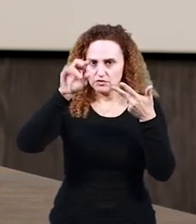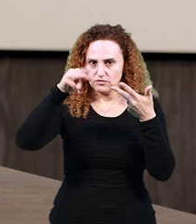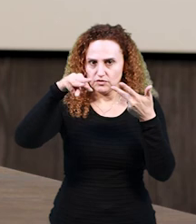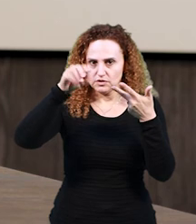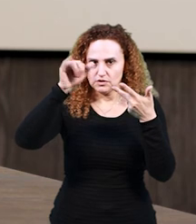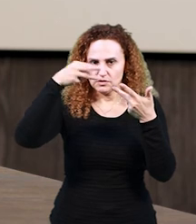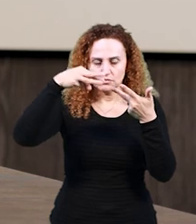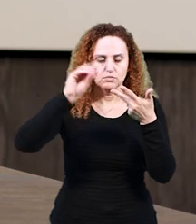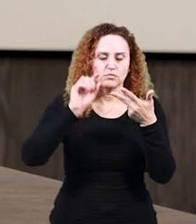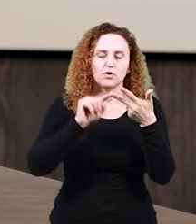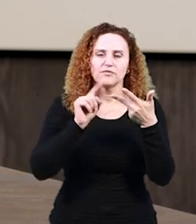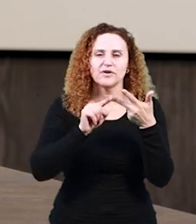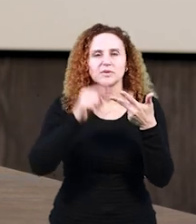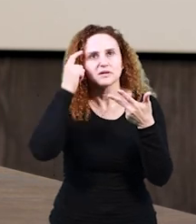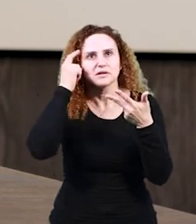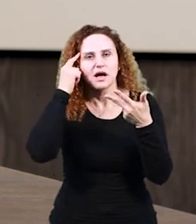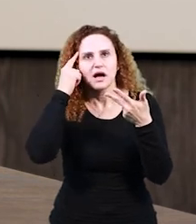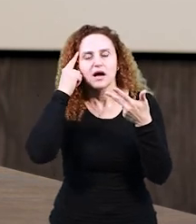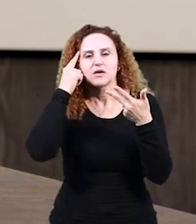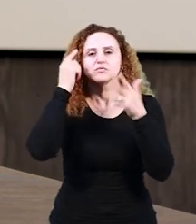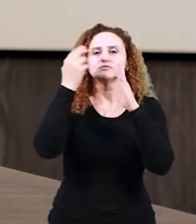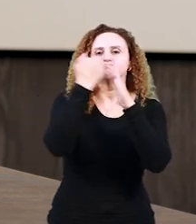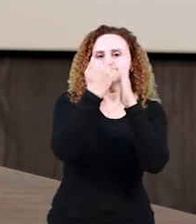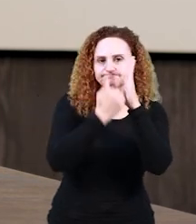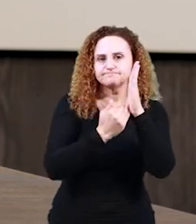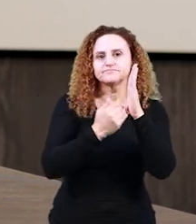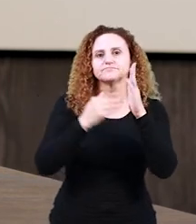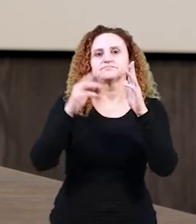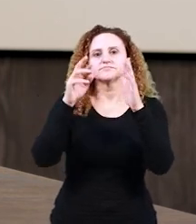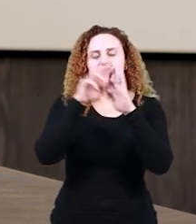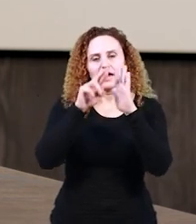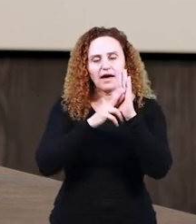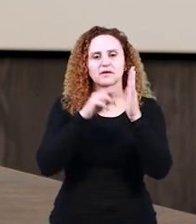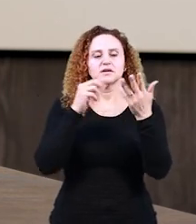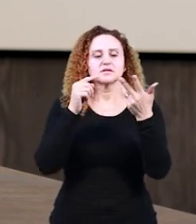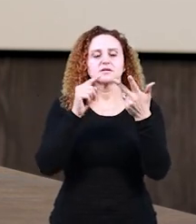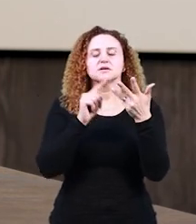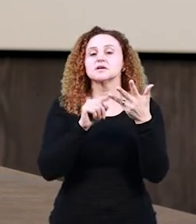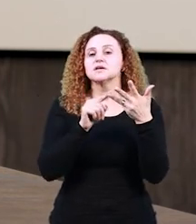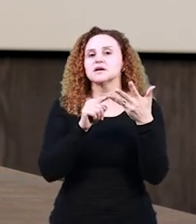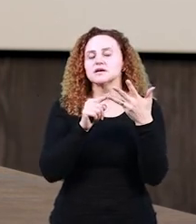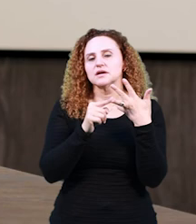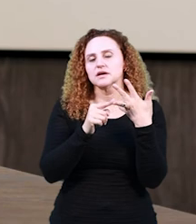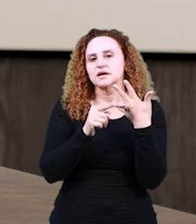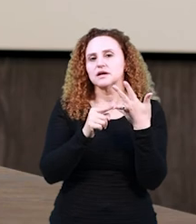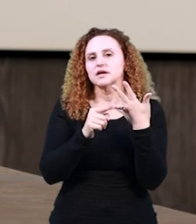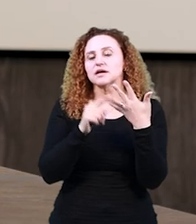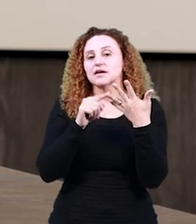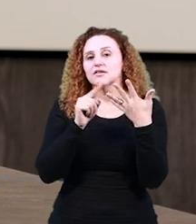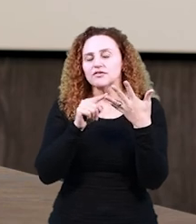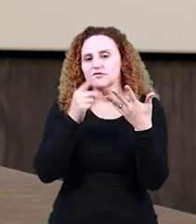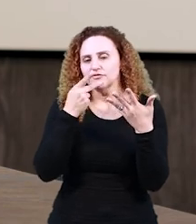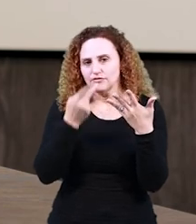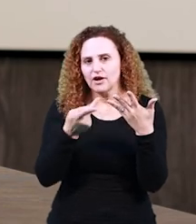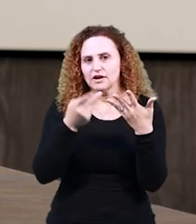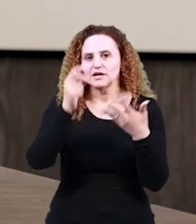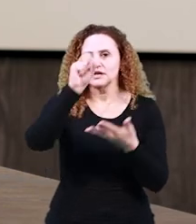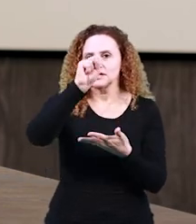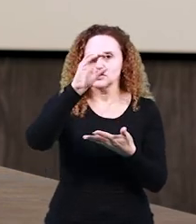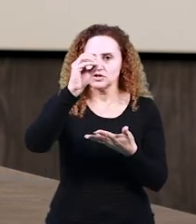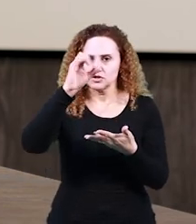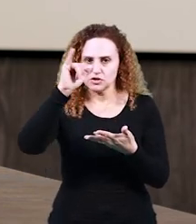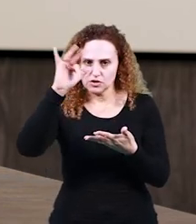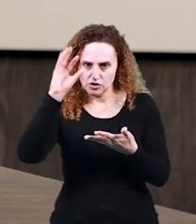de regras idêntico para todos os falantes, né? E, por fim, a sociolinguística, que trata, então, dessas